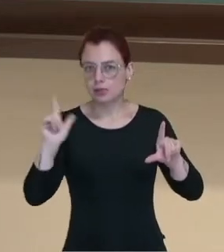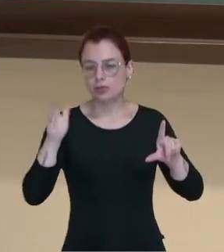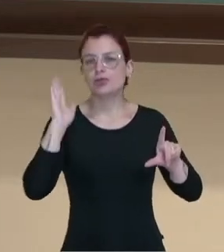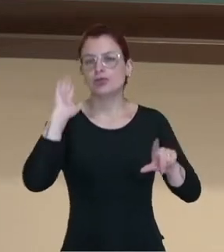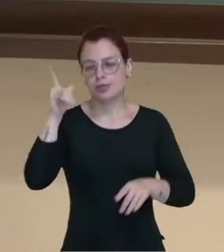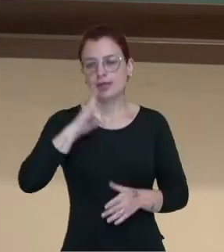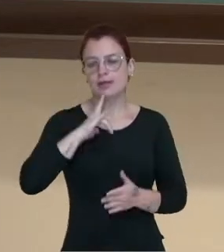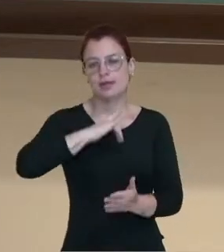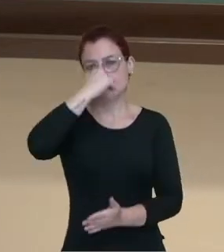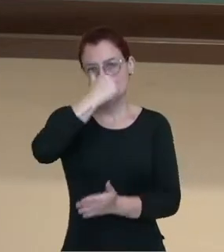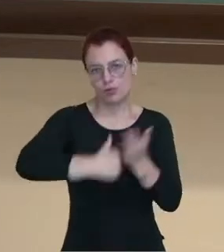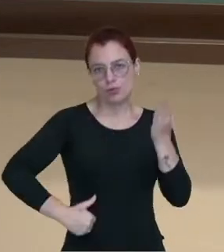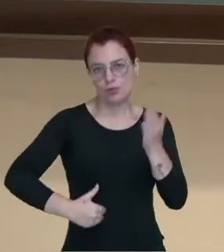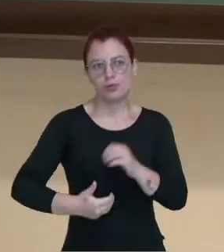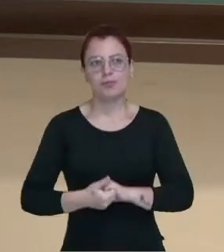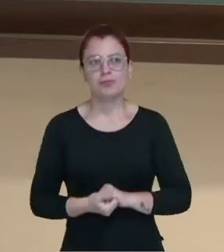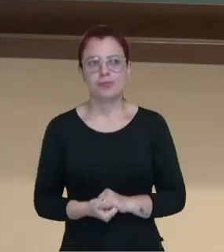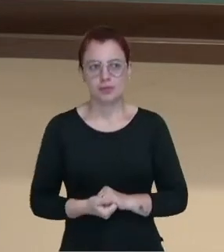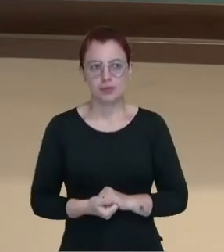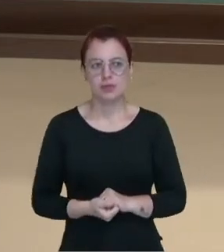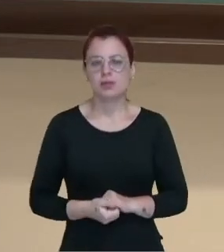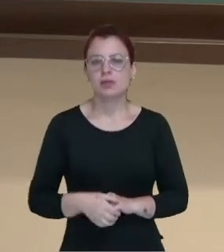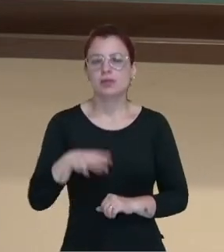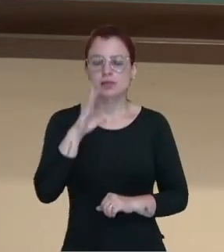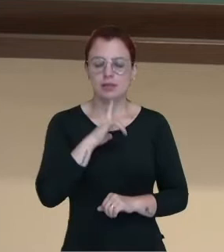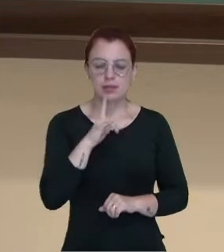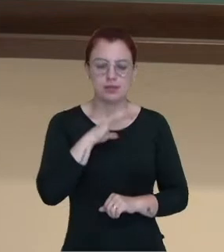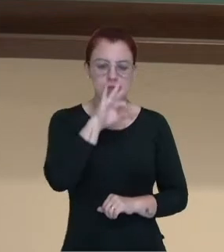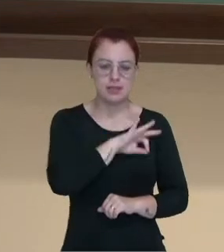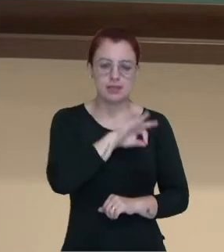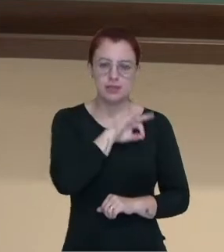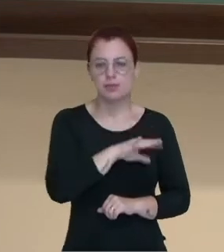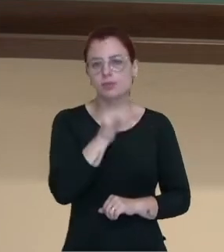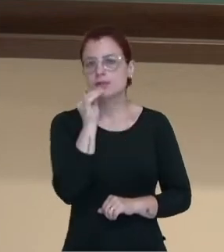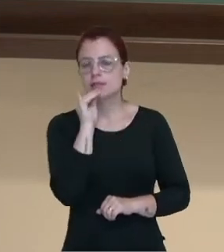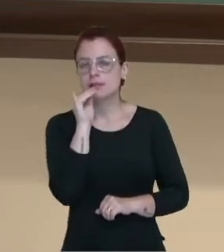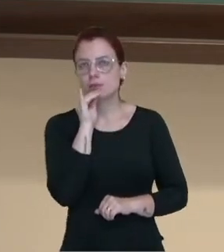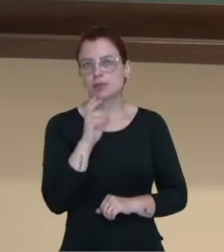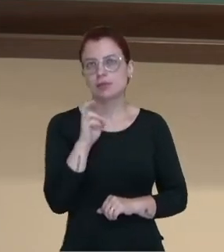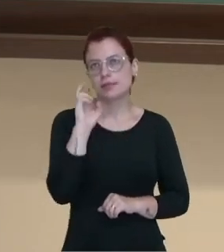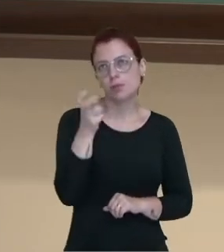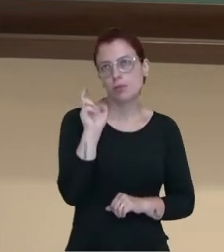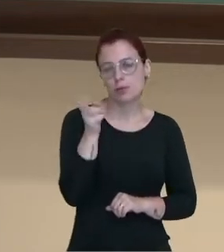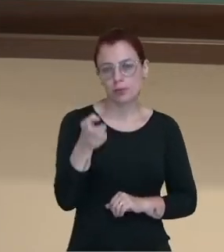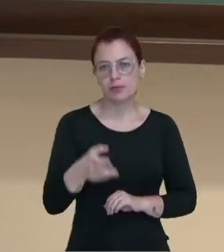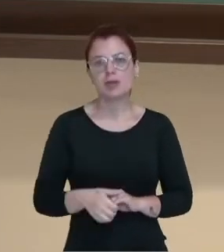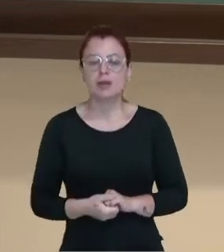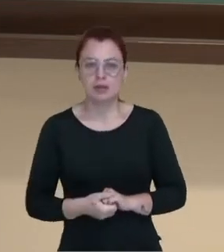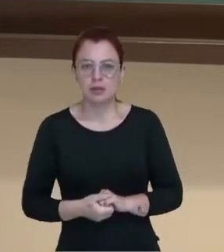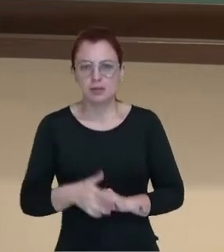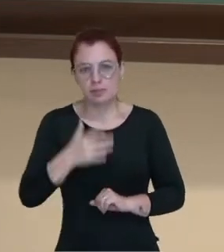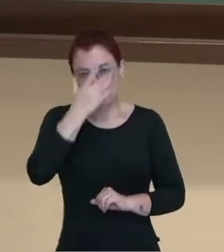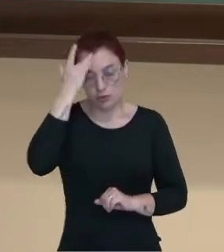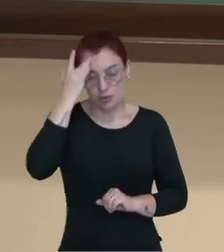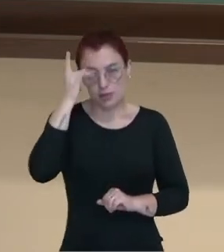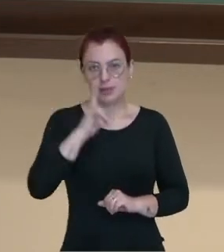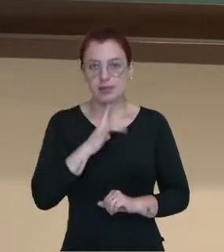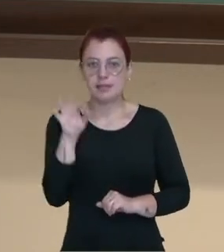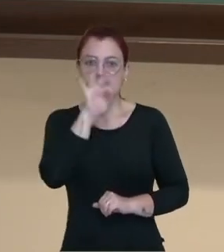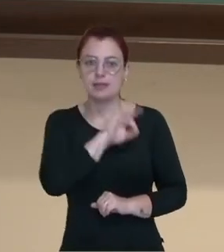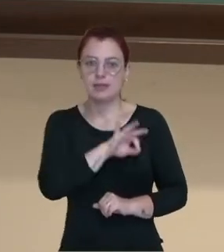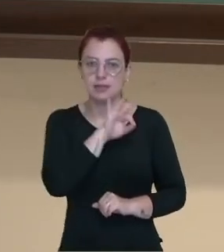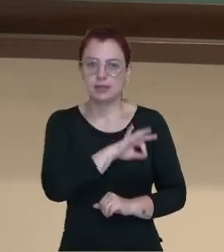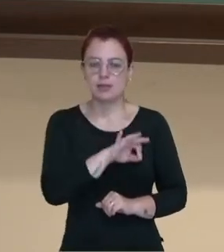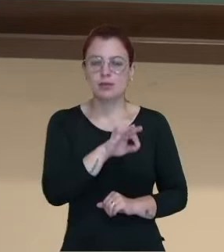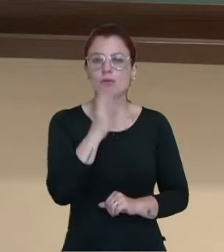após esse desconto. Então tem o salário, vamos supor ali, o salário de 5 mil reais, mas a pessoa vai receber 4